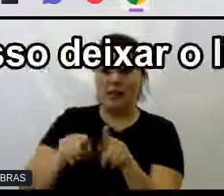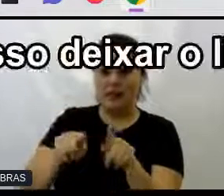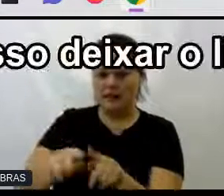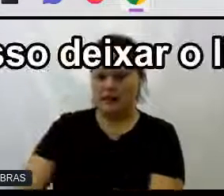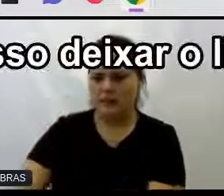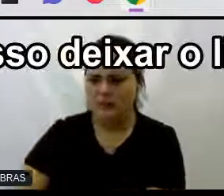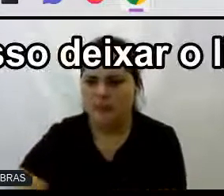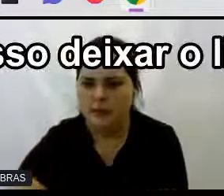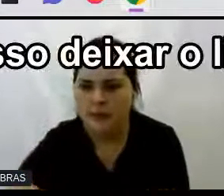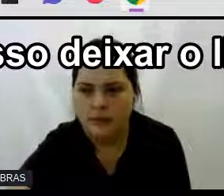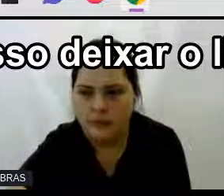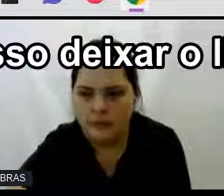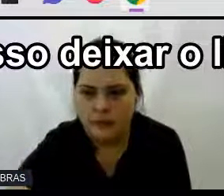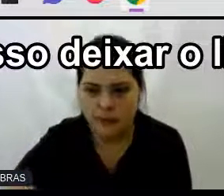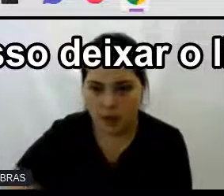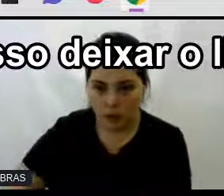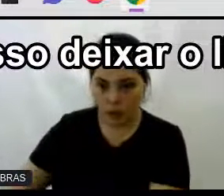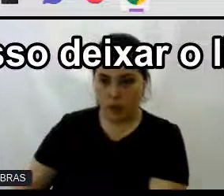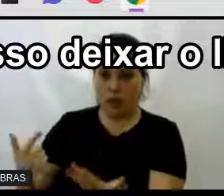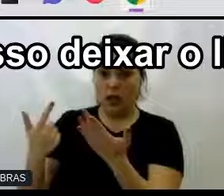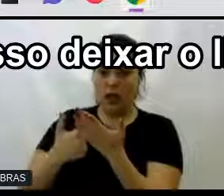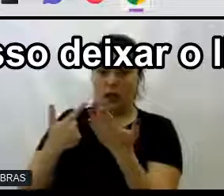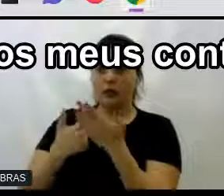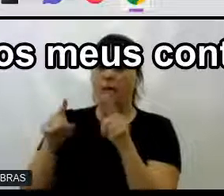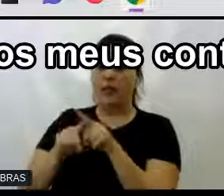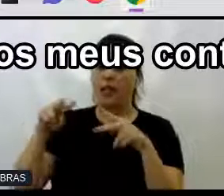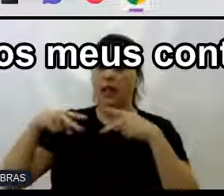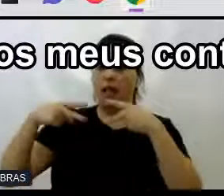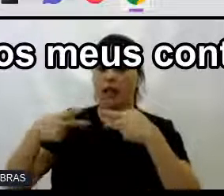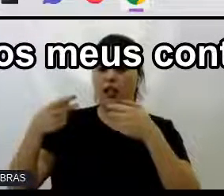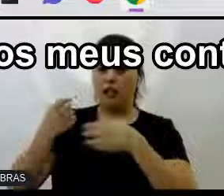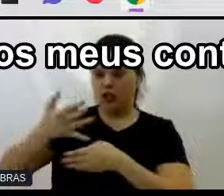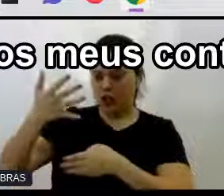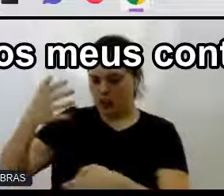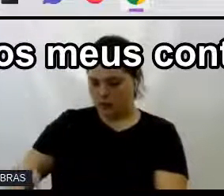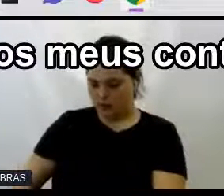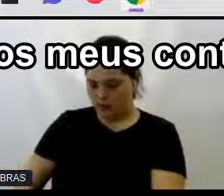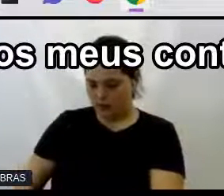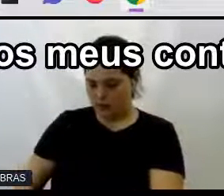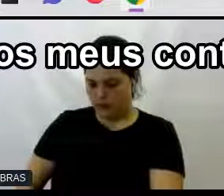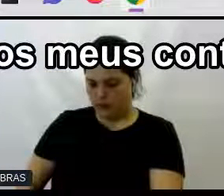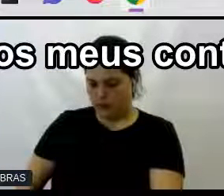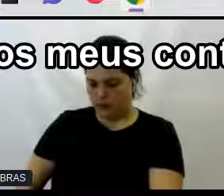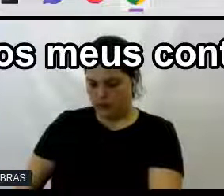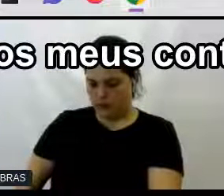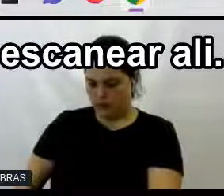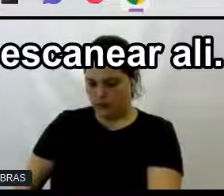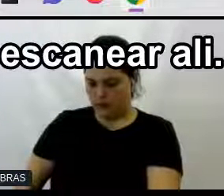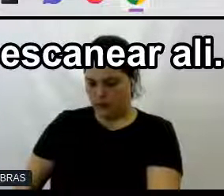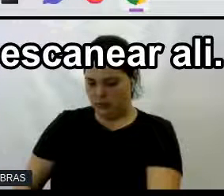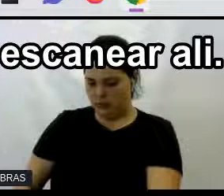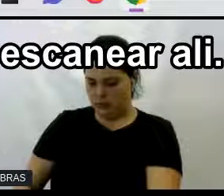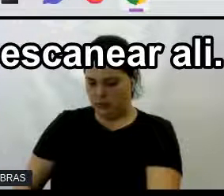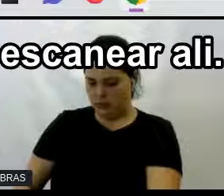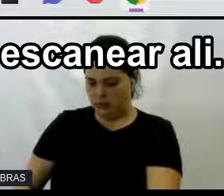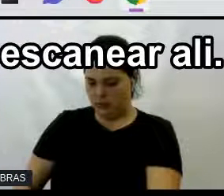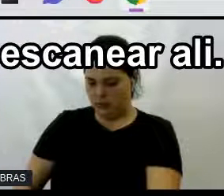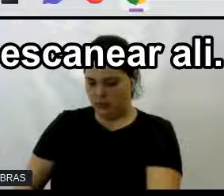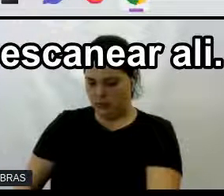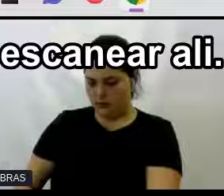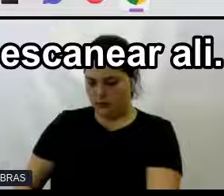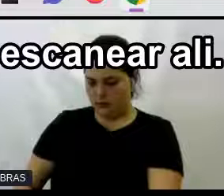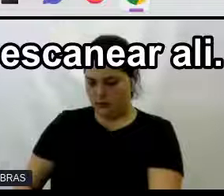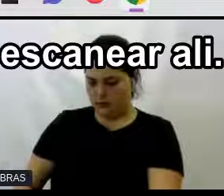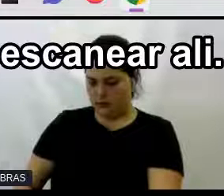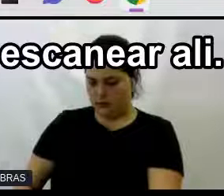Tem um livro Então Depois eu posso deixar O link ali no chat E finalmente Eu deixo os meus contatos Podem por favor